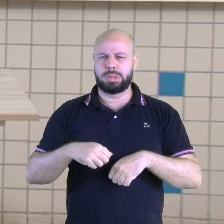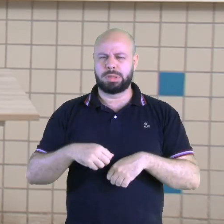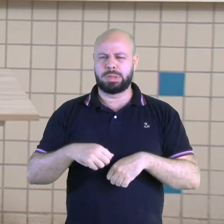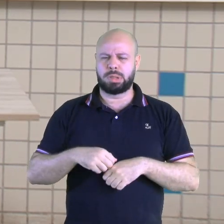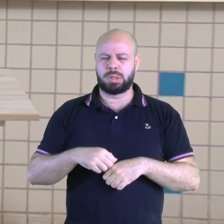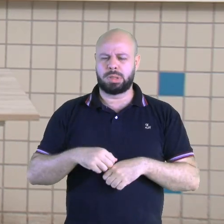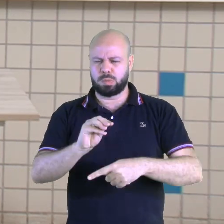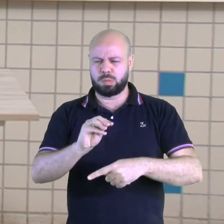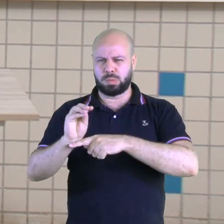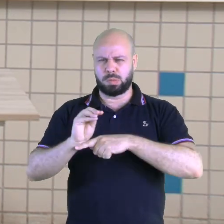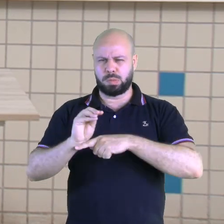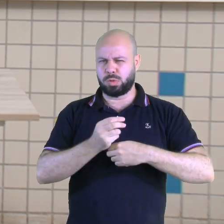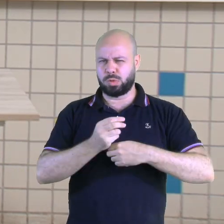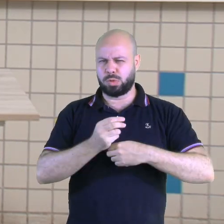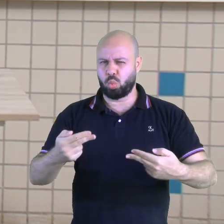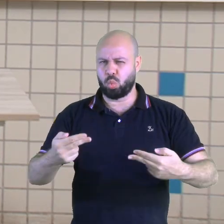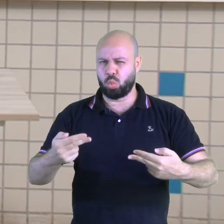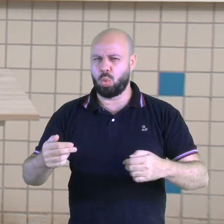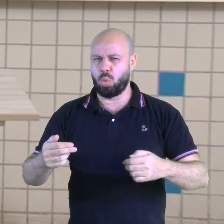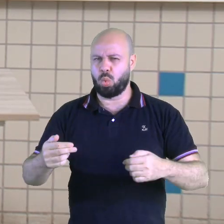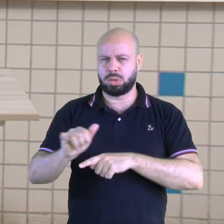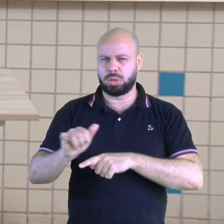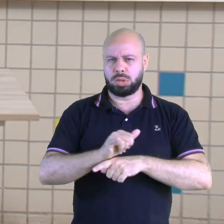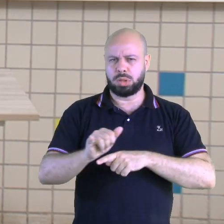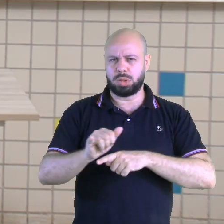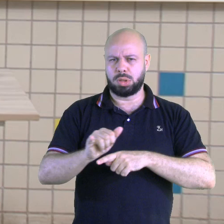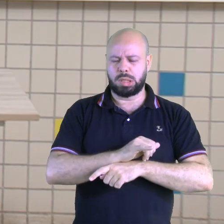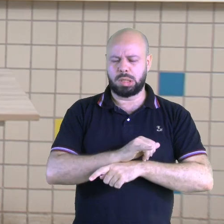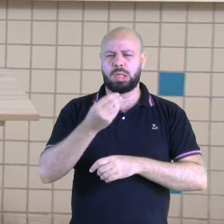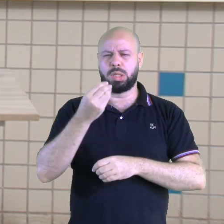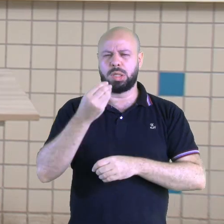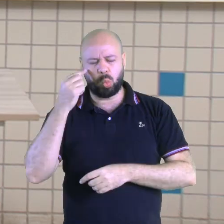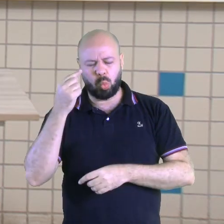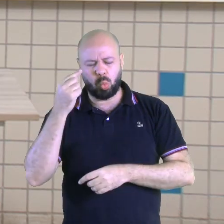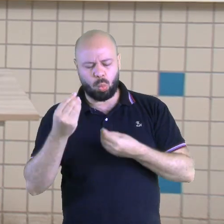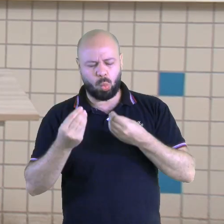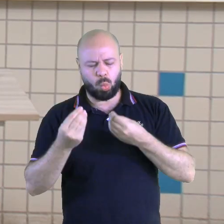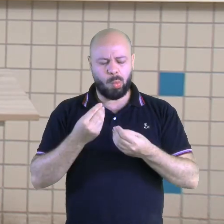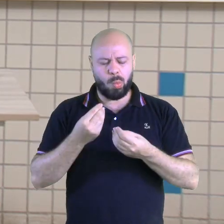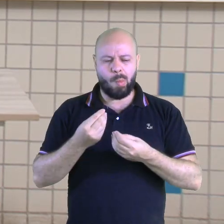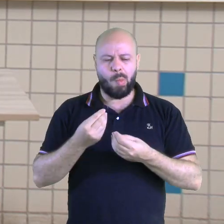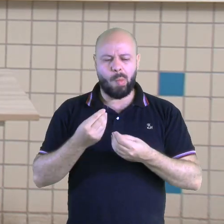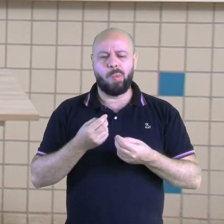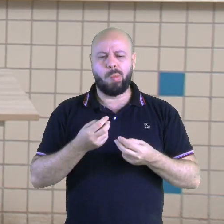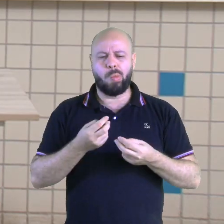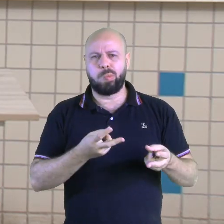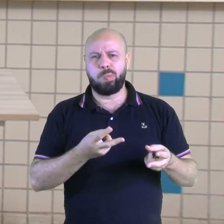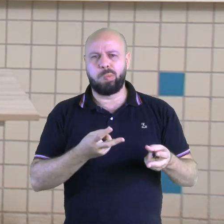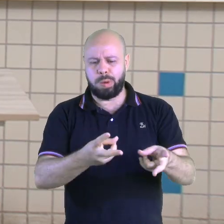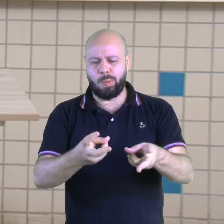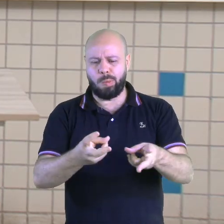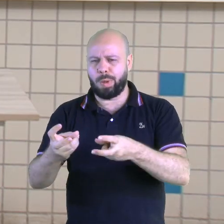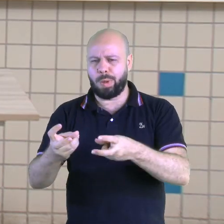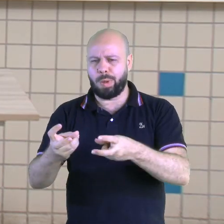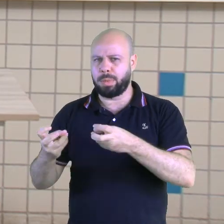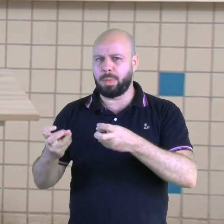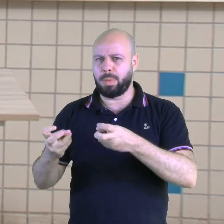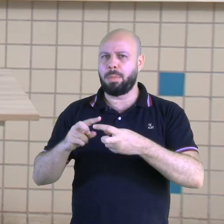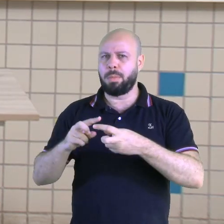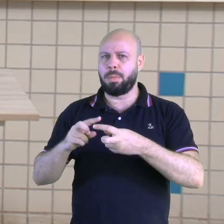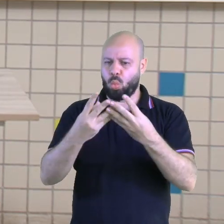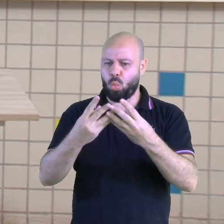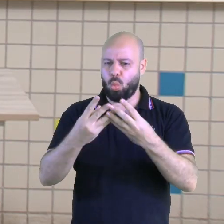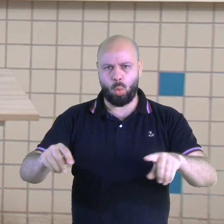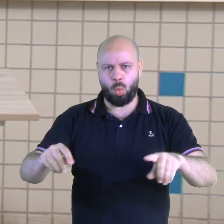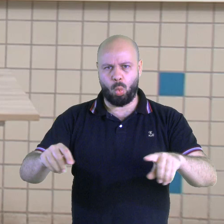usar formas, instrumentos para que ele consiga usufruir do meio ambiente, mas sem degradar